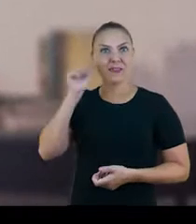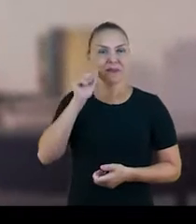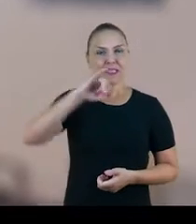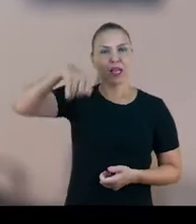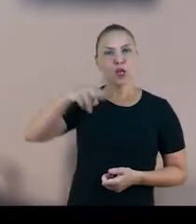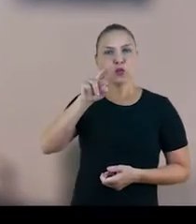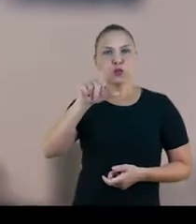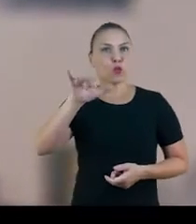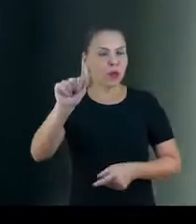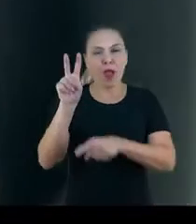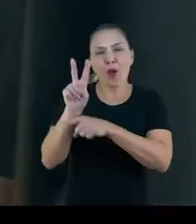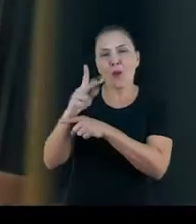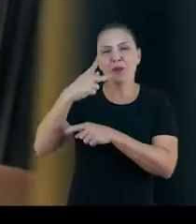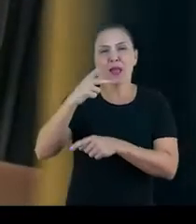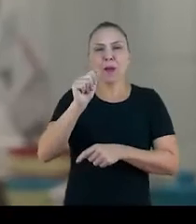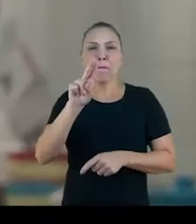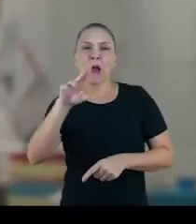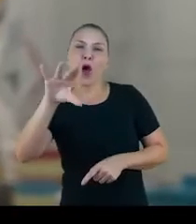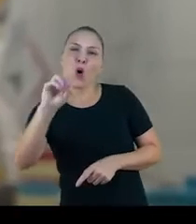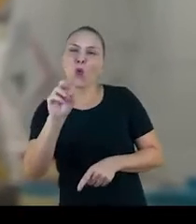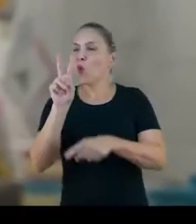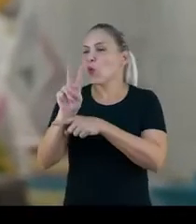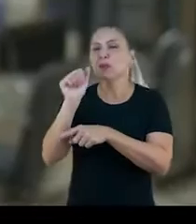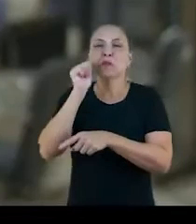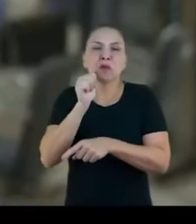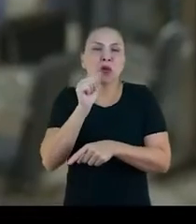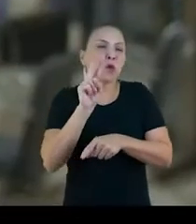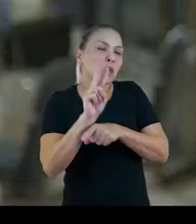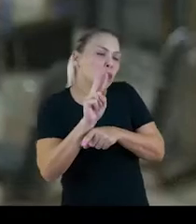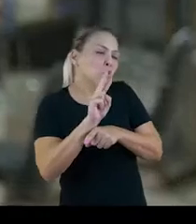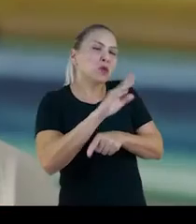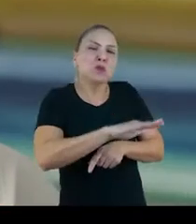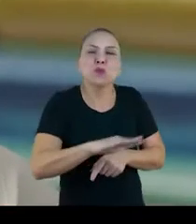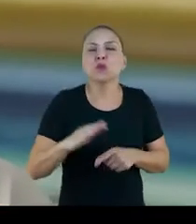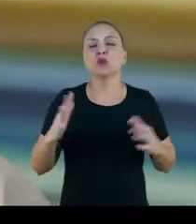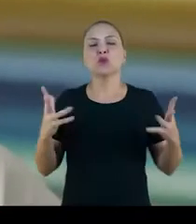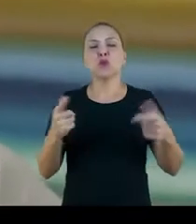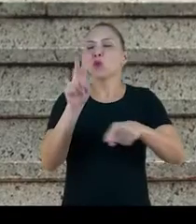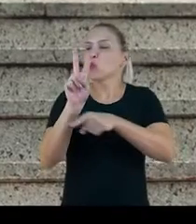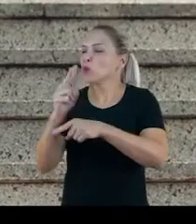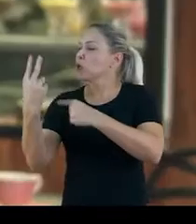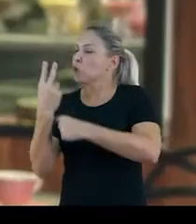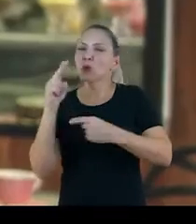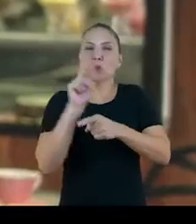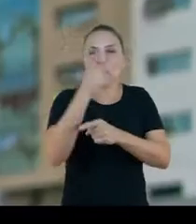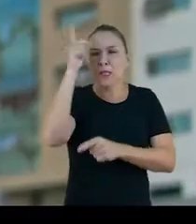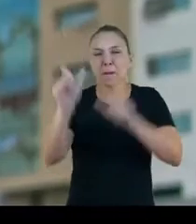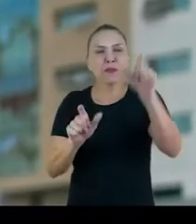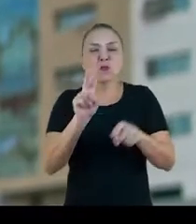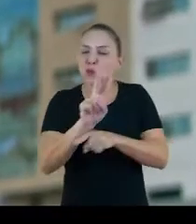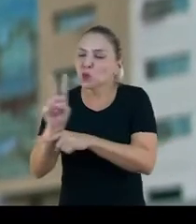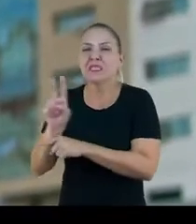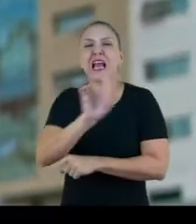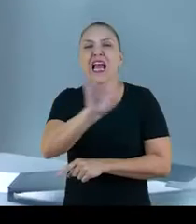Essa é a Júlia, que cuida do Paulo, que cuida da Dona Neide, que cuida da Laís, que cuida do seu Júlio, que cuida da Rita, da Flávia e